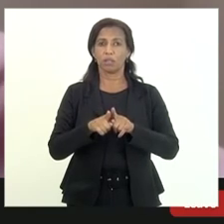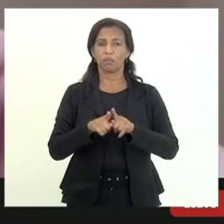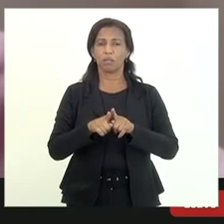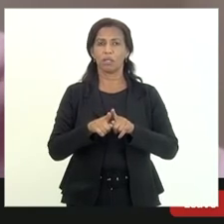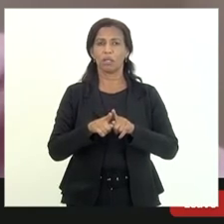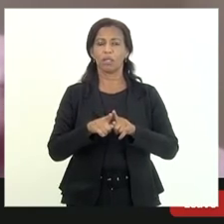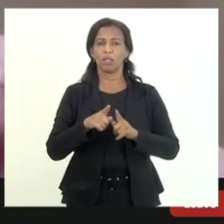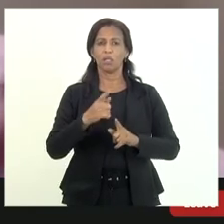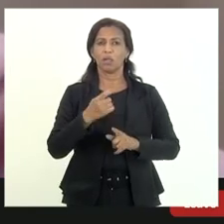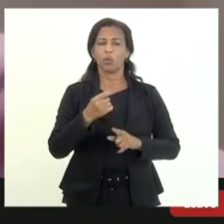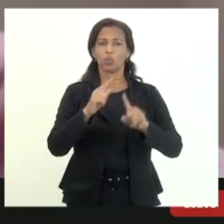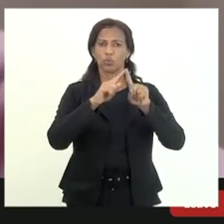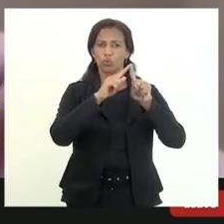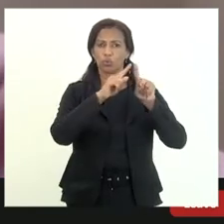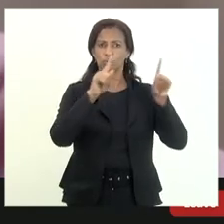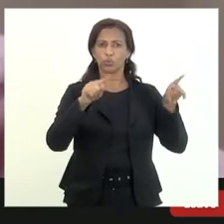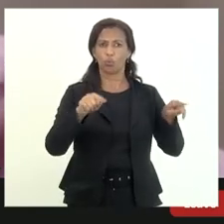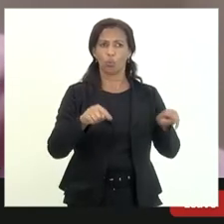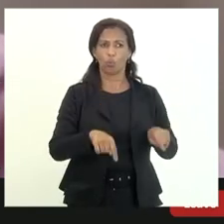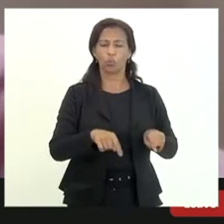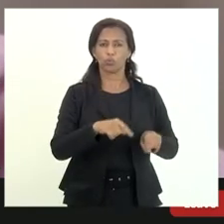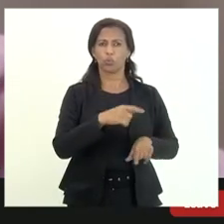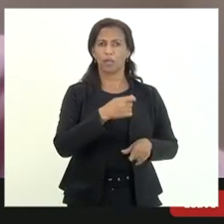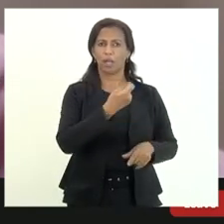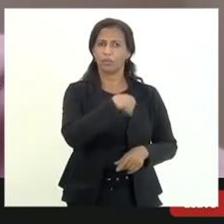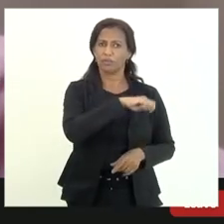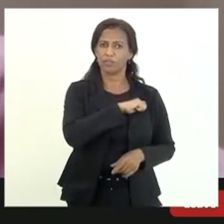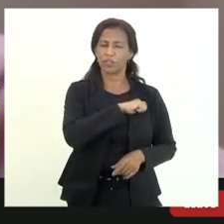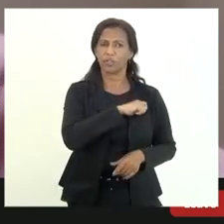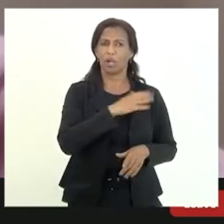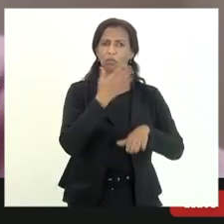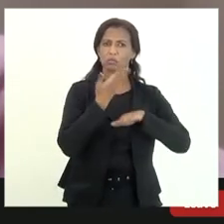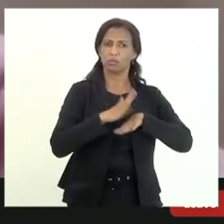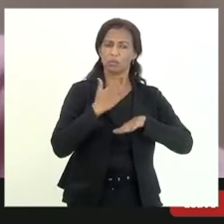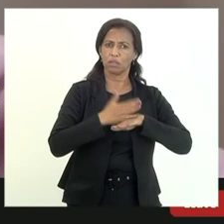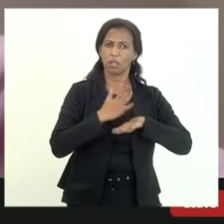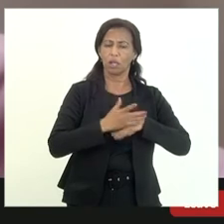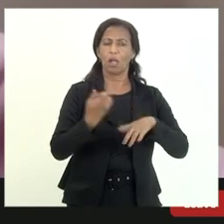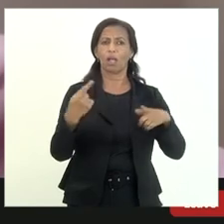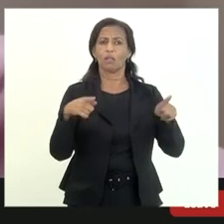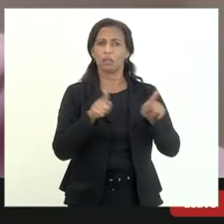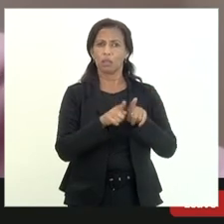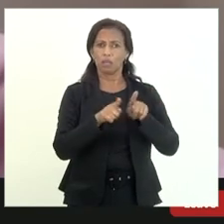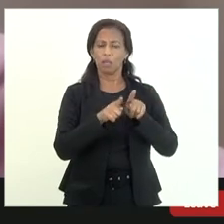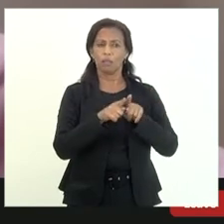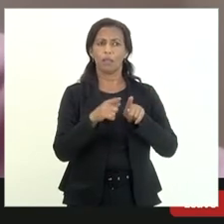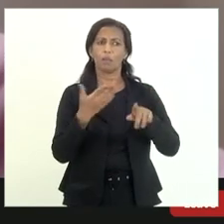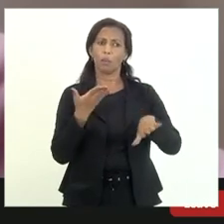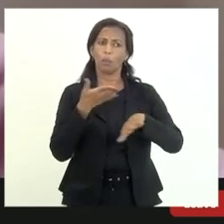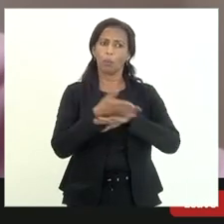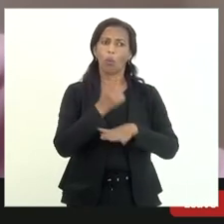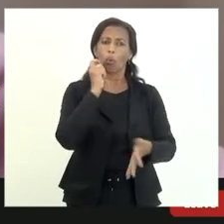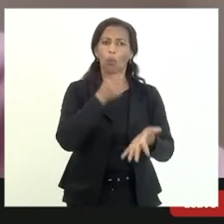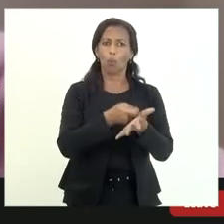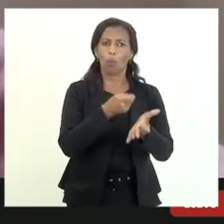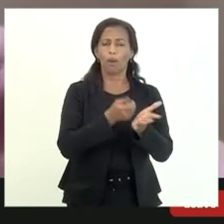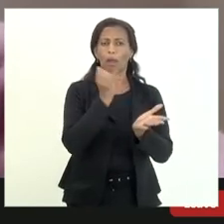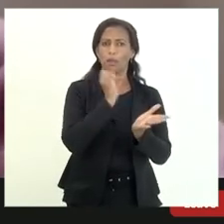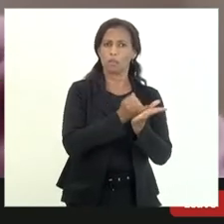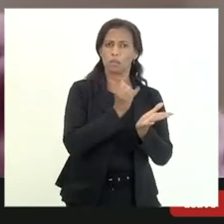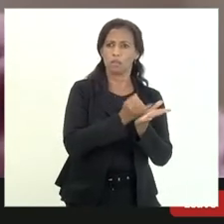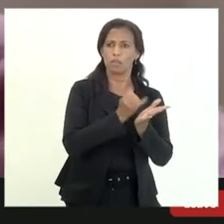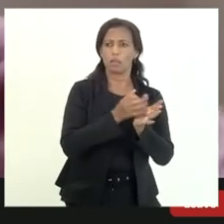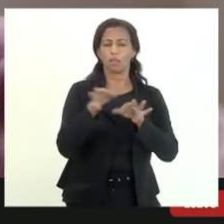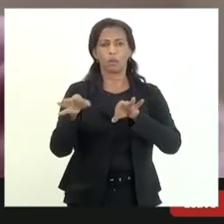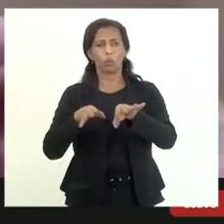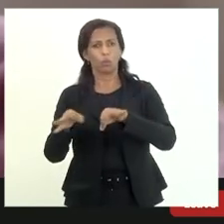quadros de fiscais devidamente treinados é claro para a gente também estar podendo atuar cobrar receita e fazer as coisas de